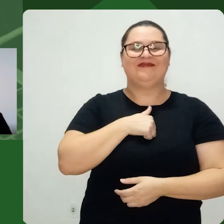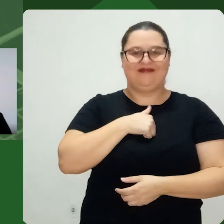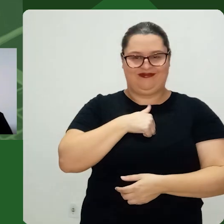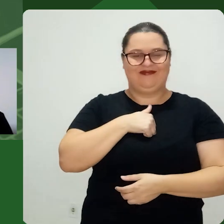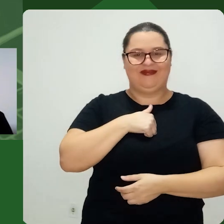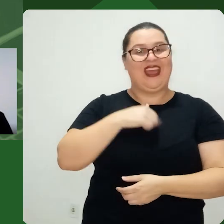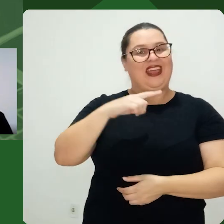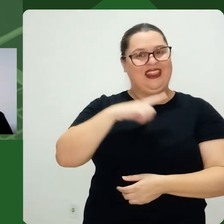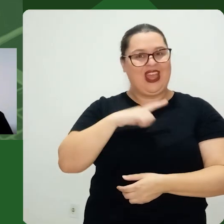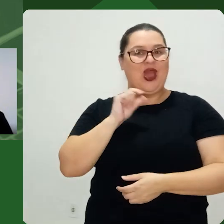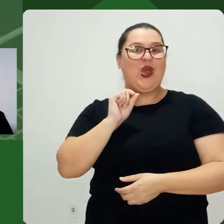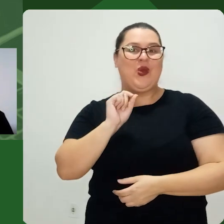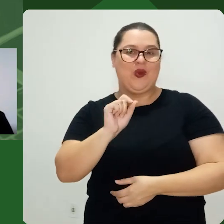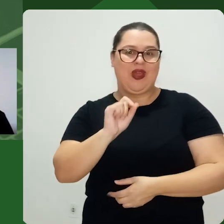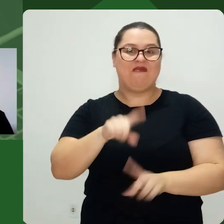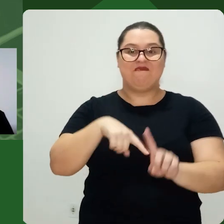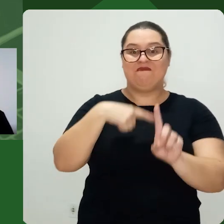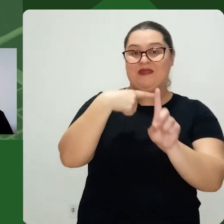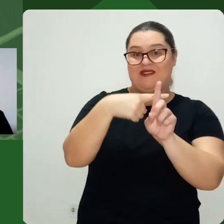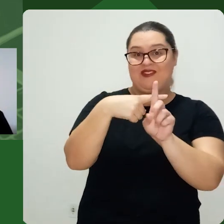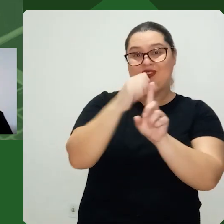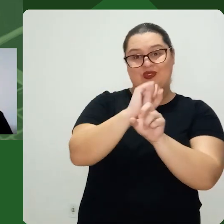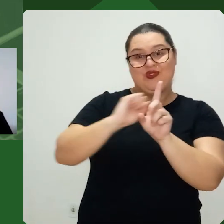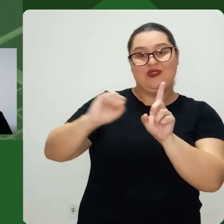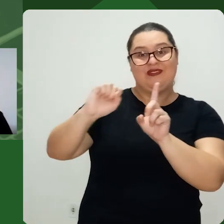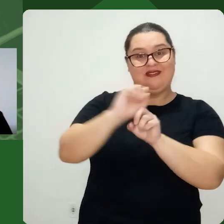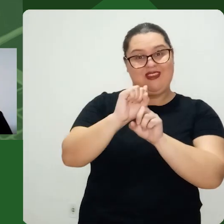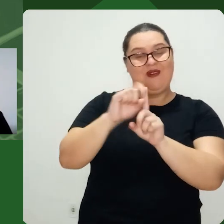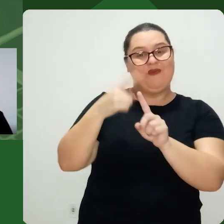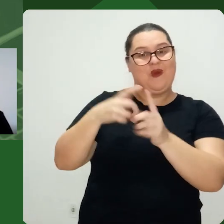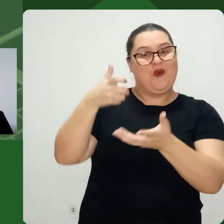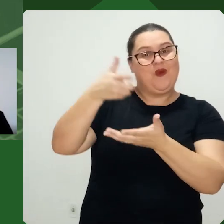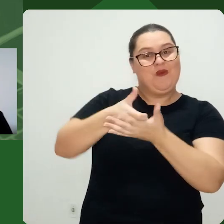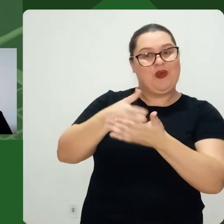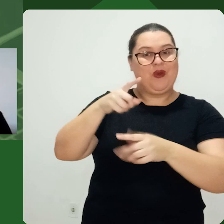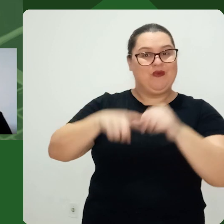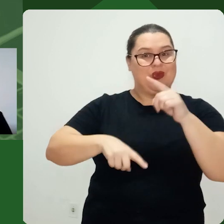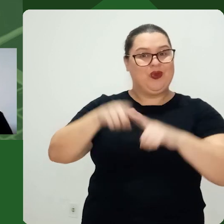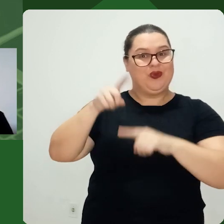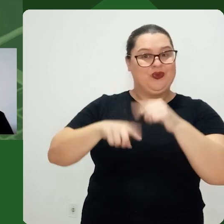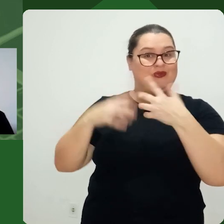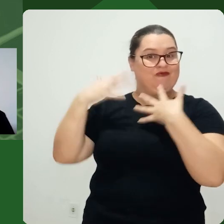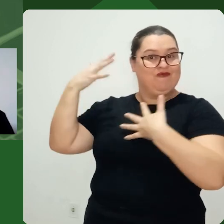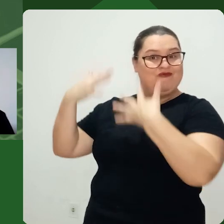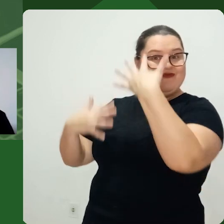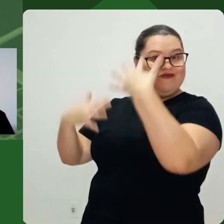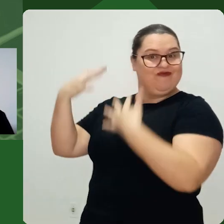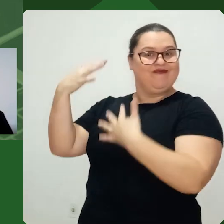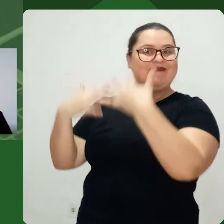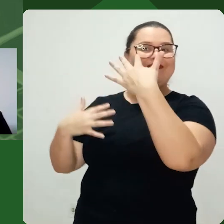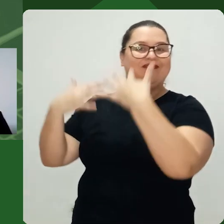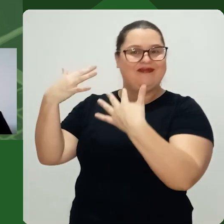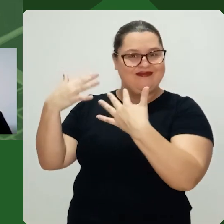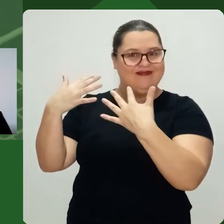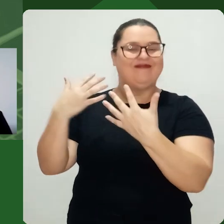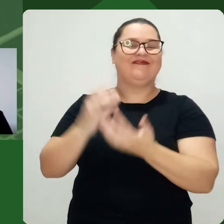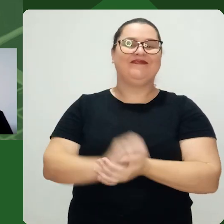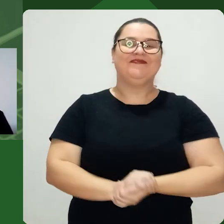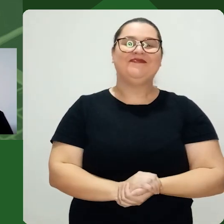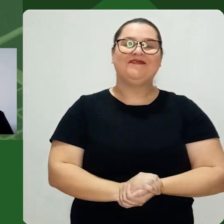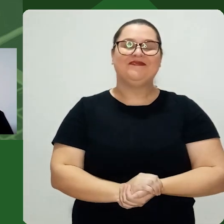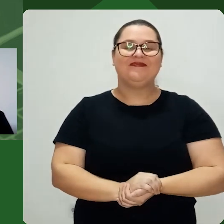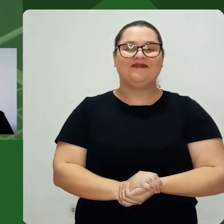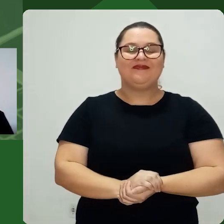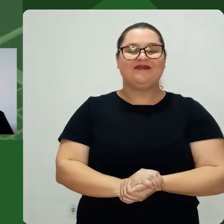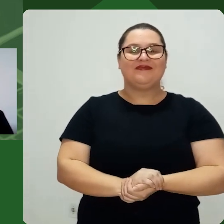conhecida O benefício social, né? Que aquela compra daquele produto Que a compra daquela marca Daquela bolsa